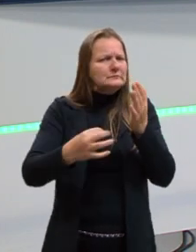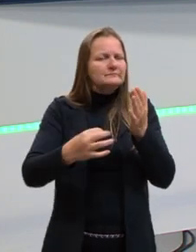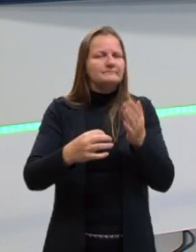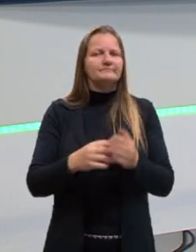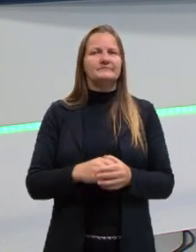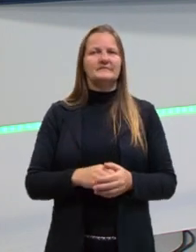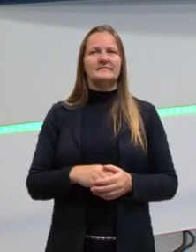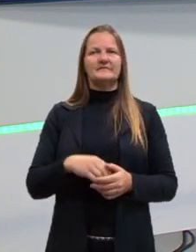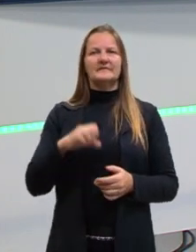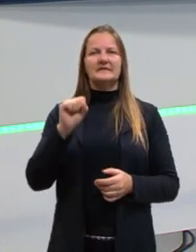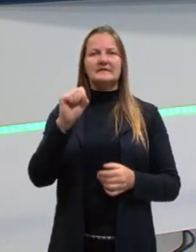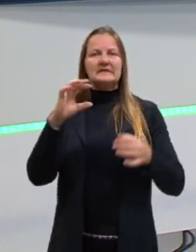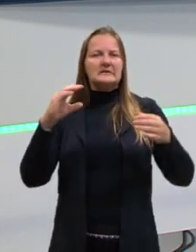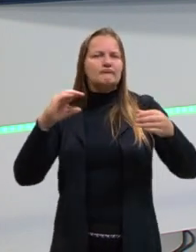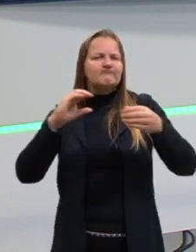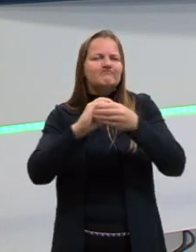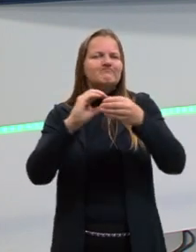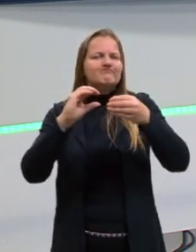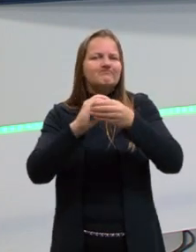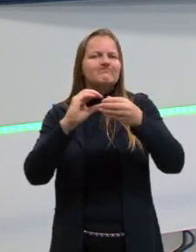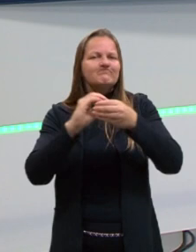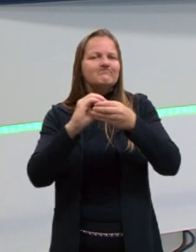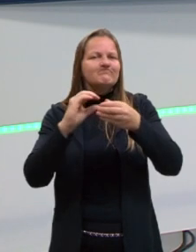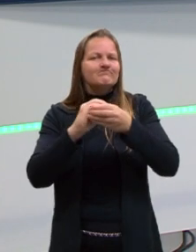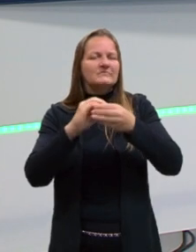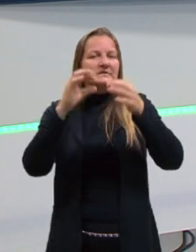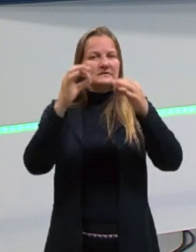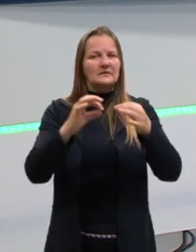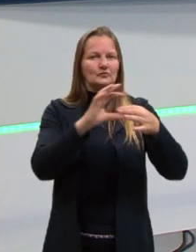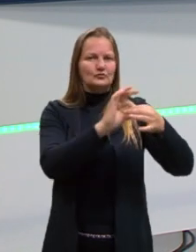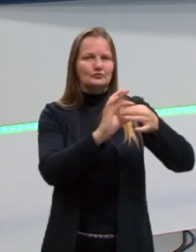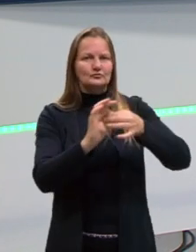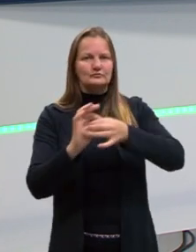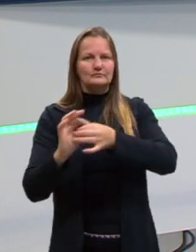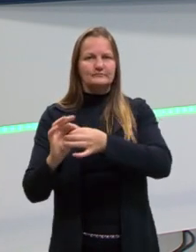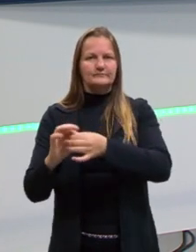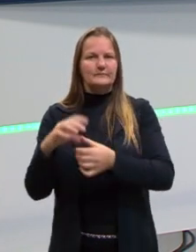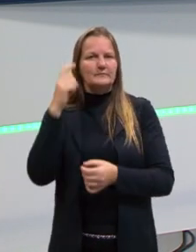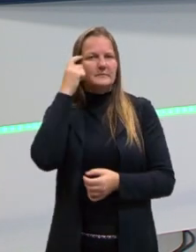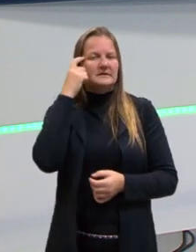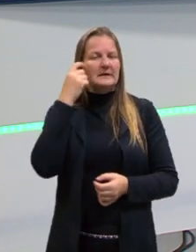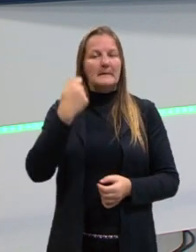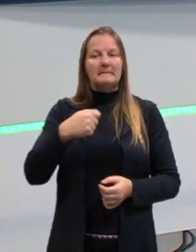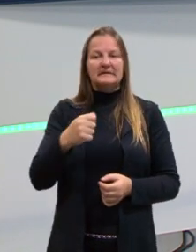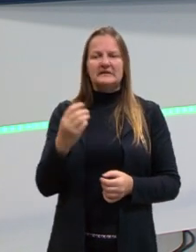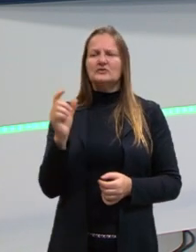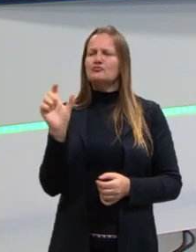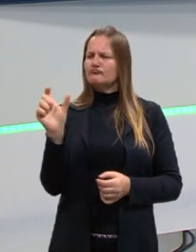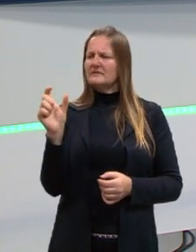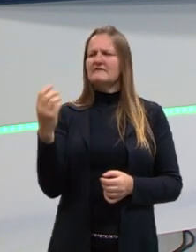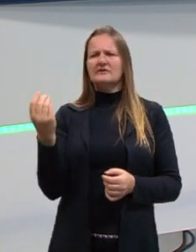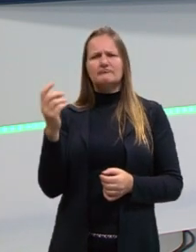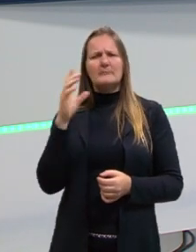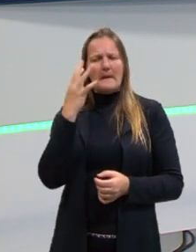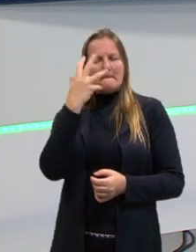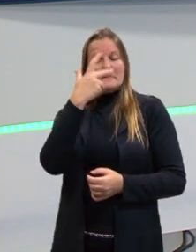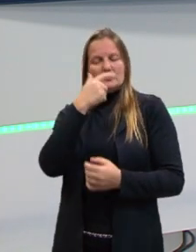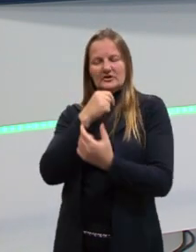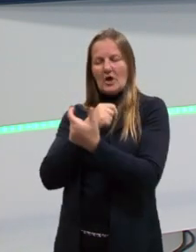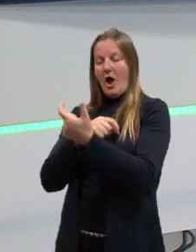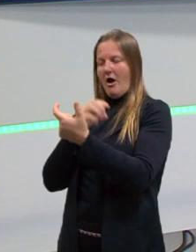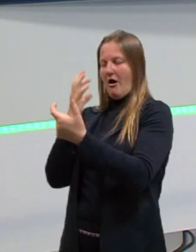Esse, ele encaixa dentro daquele contexto. Eu simplesmente pensei, preciso colocar uma palavra bonita